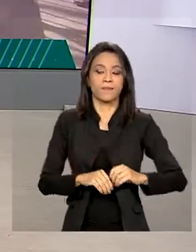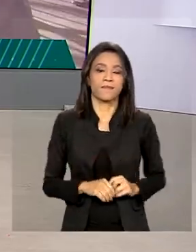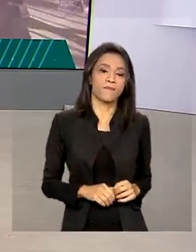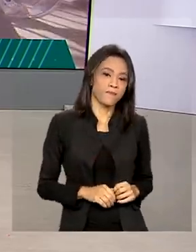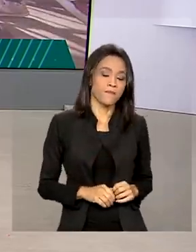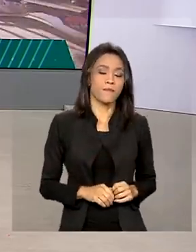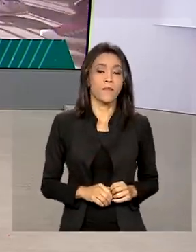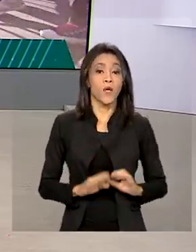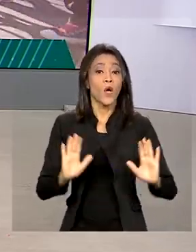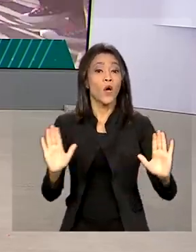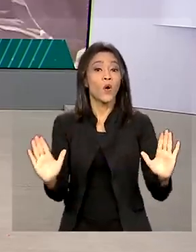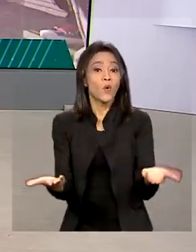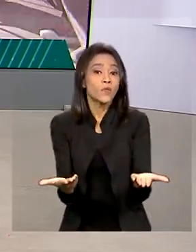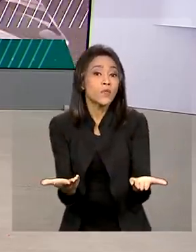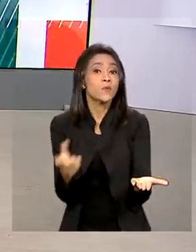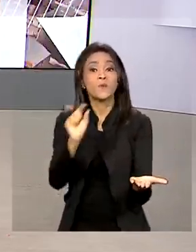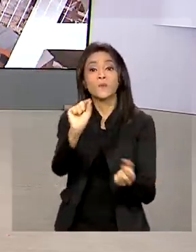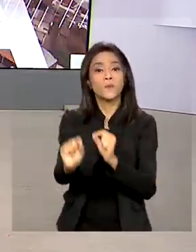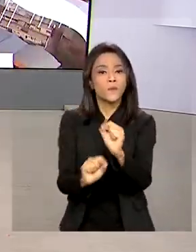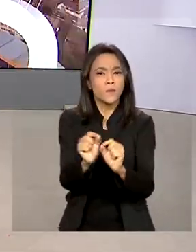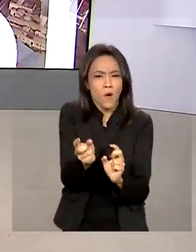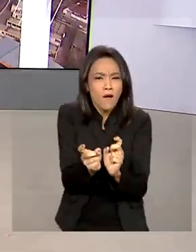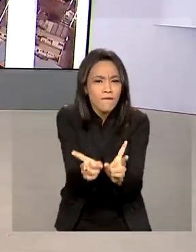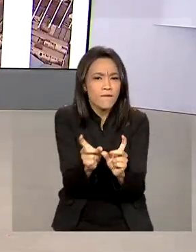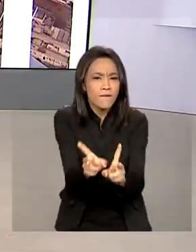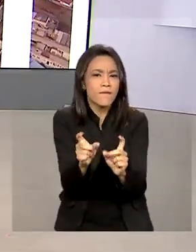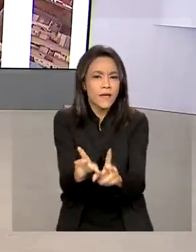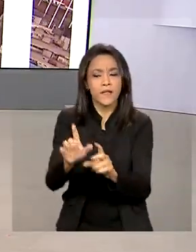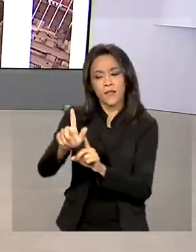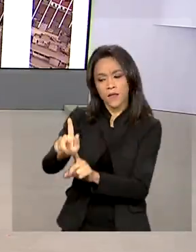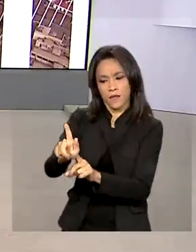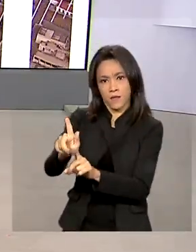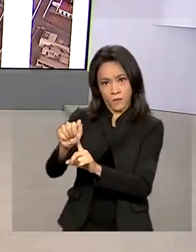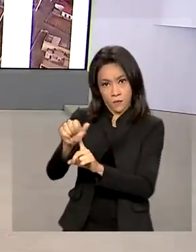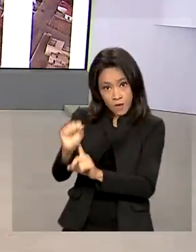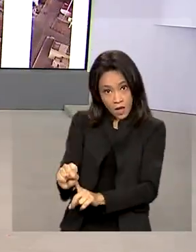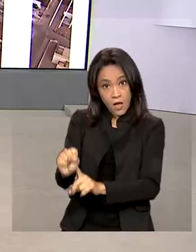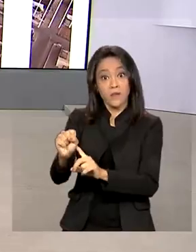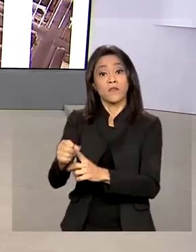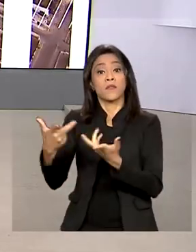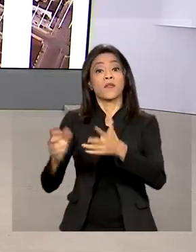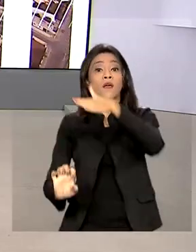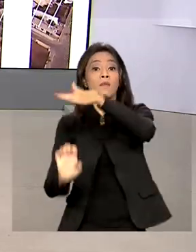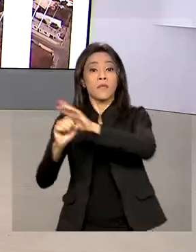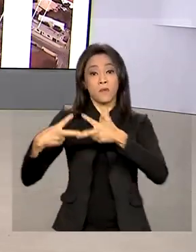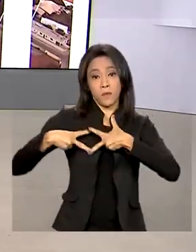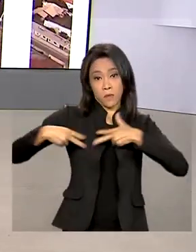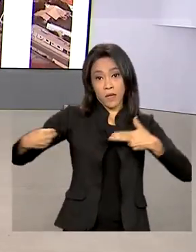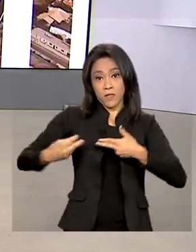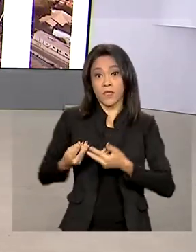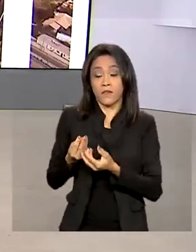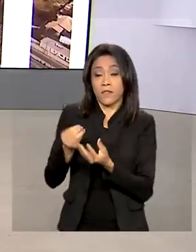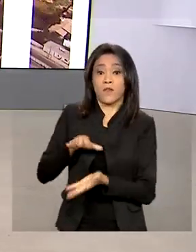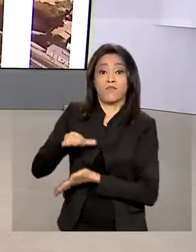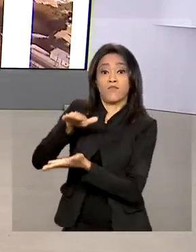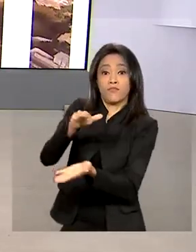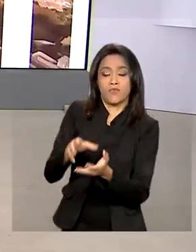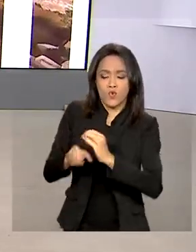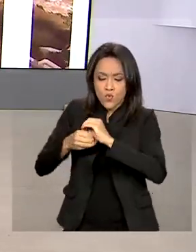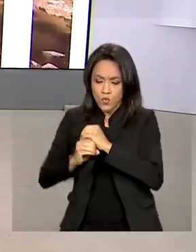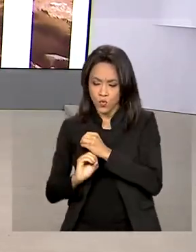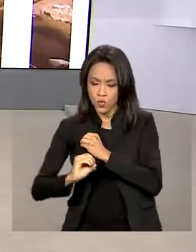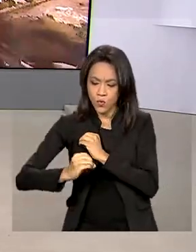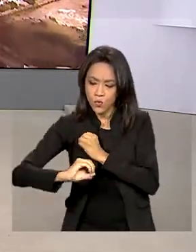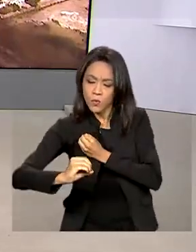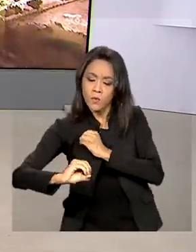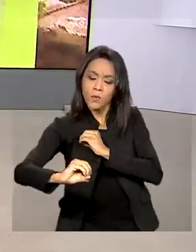A partir de hoje, o preço de venda do gás natural da Petrobras, transportado e distribuído por dutos para as